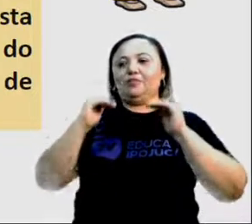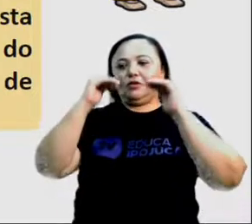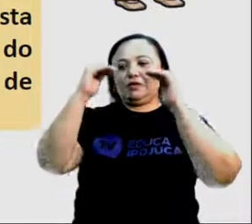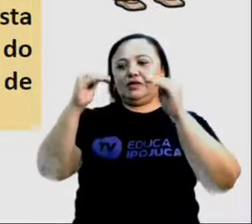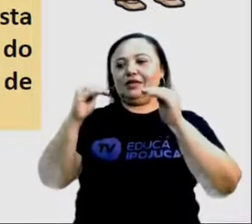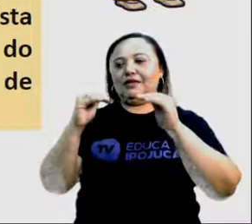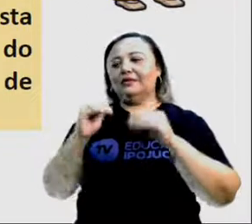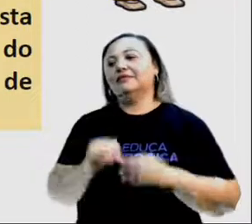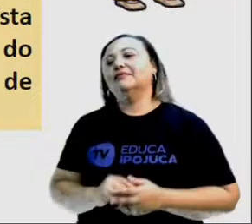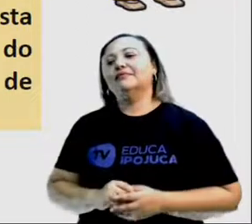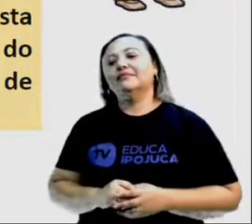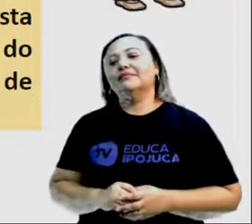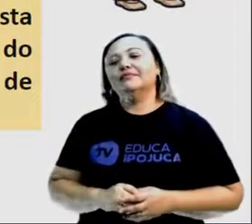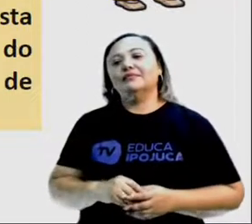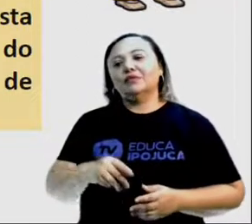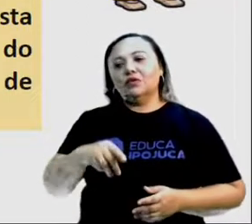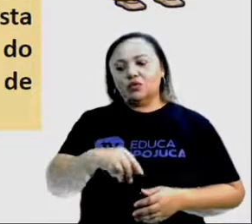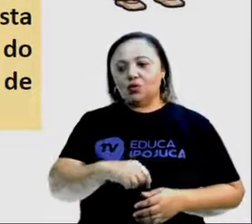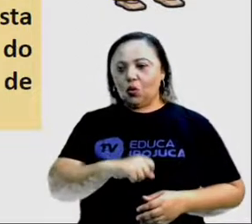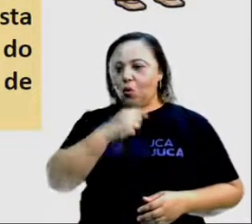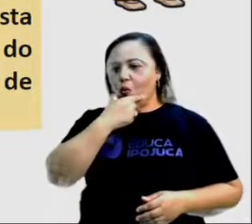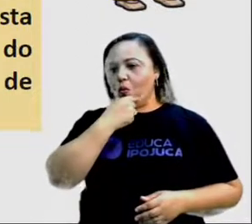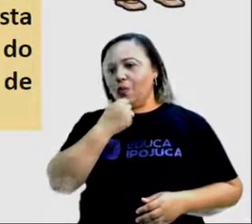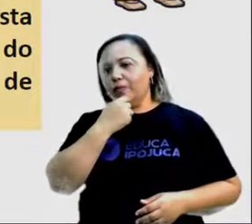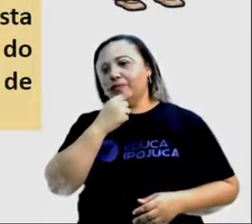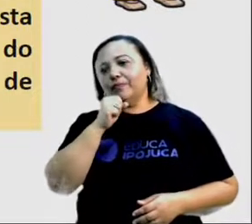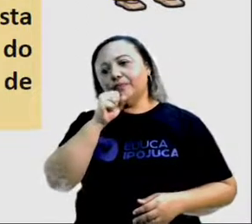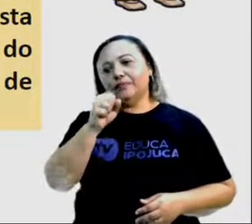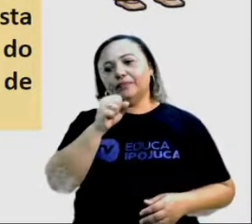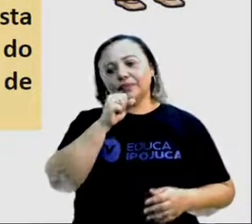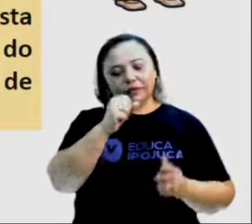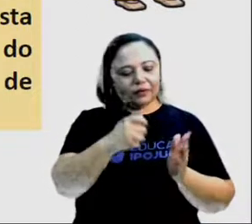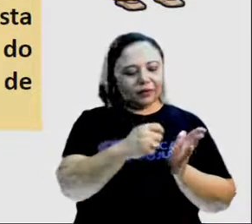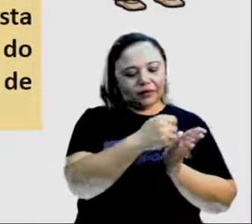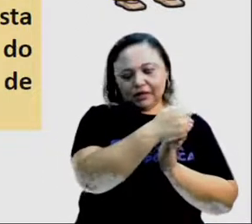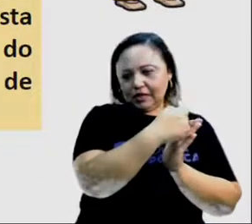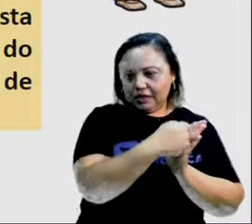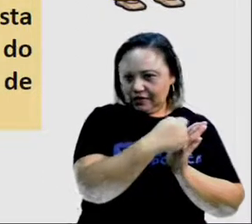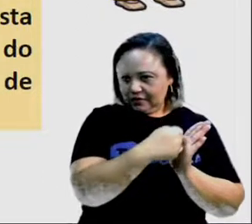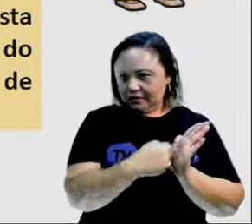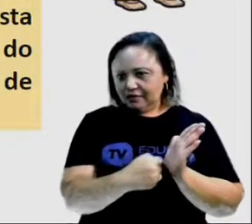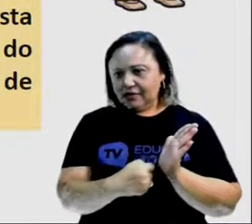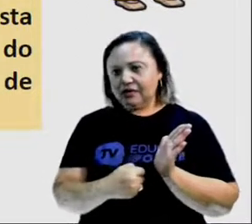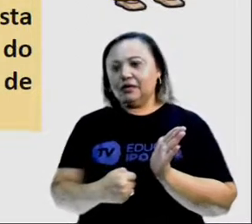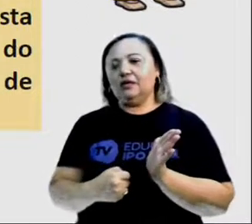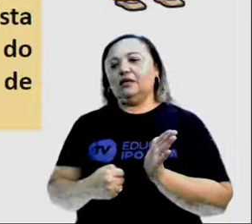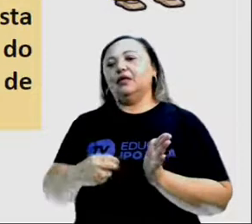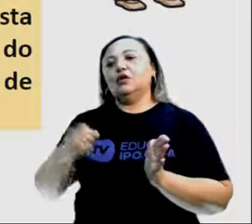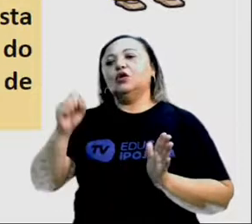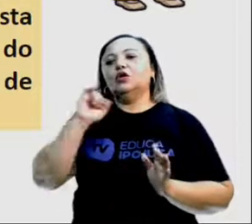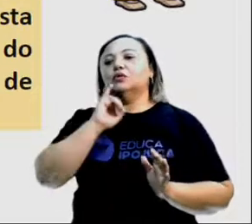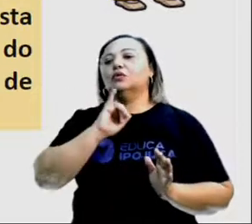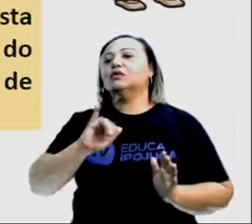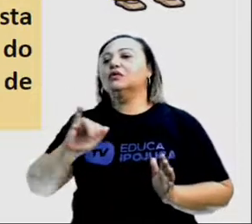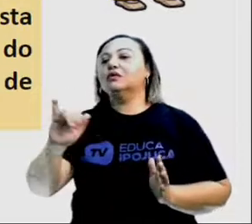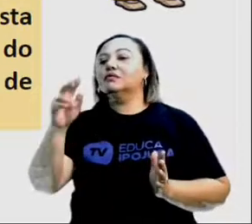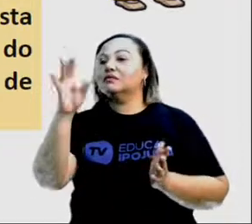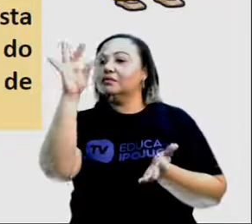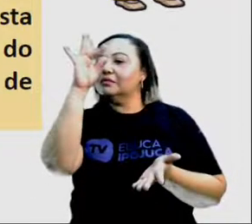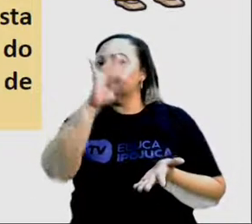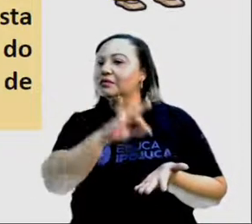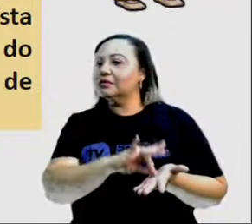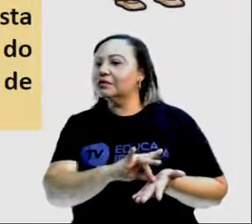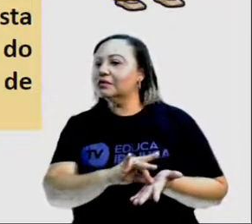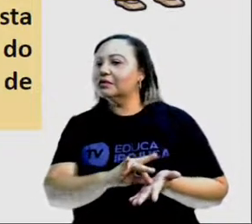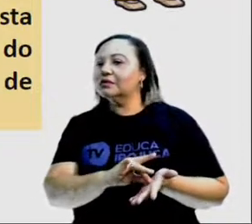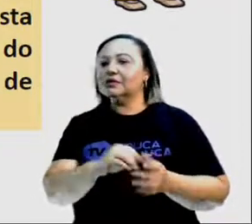Observe esse exemplo. Um jornalista deve escrever notícias verdadeiras e relevantes que sejam de interesse